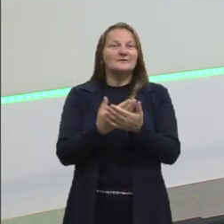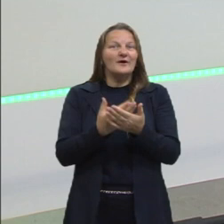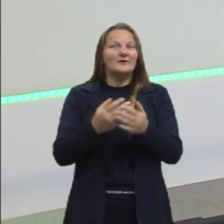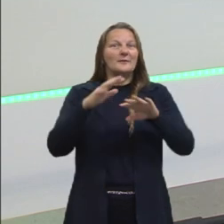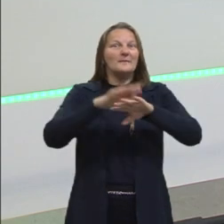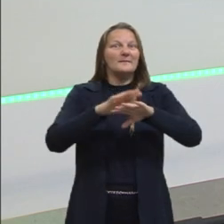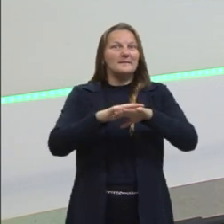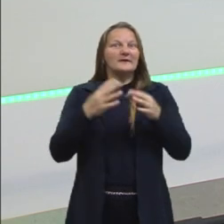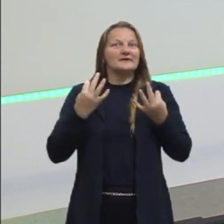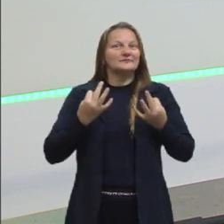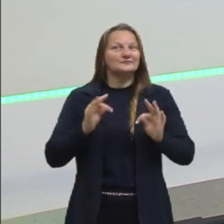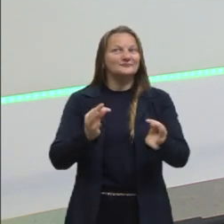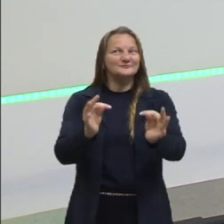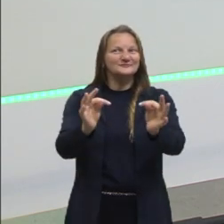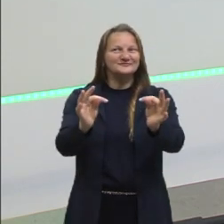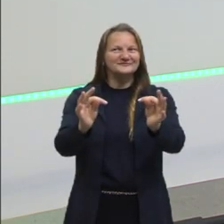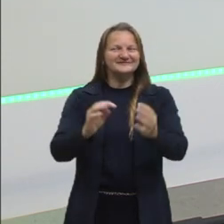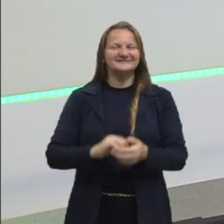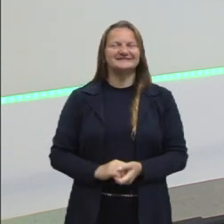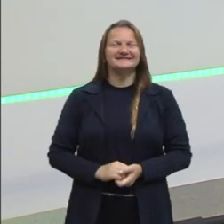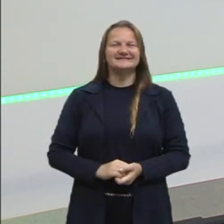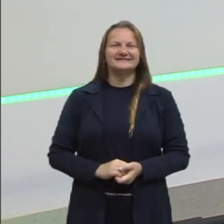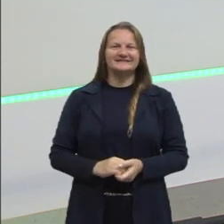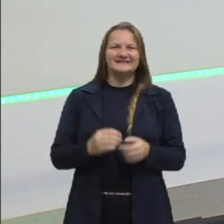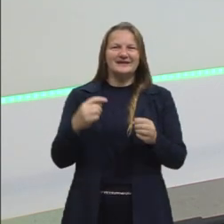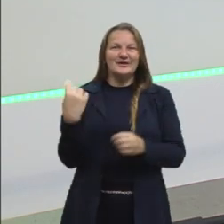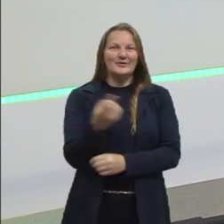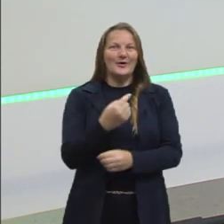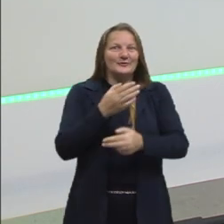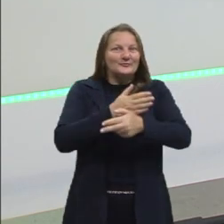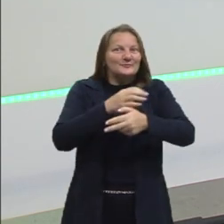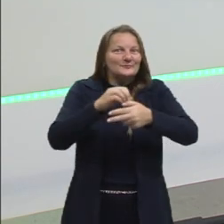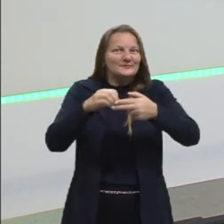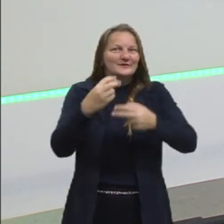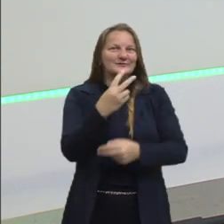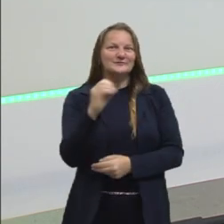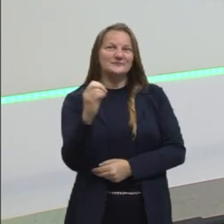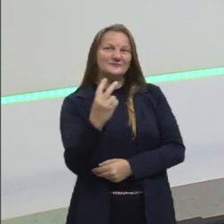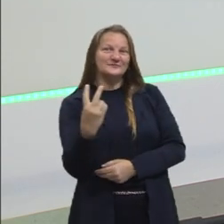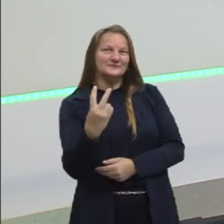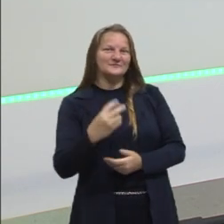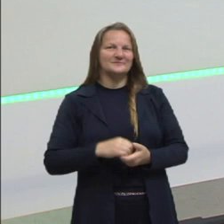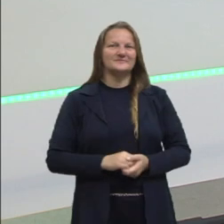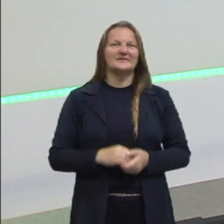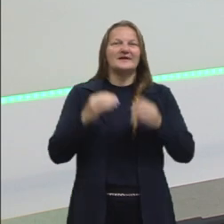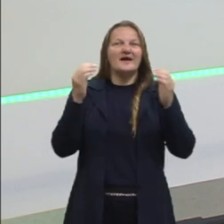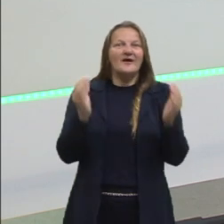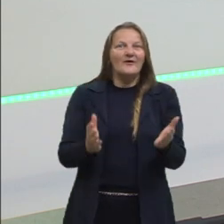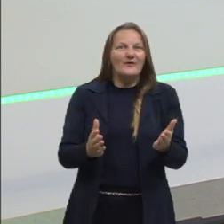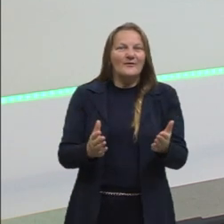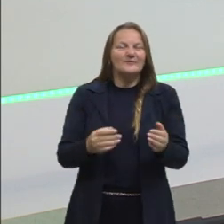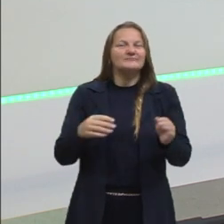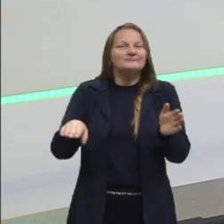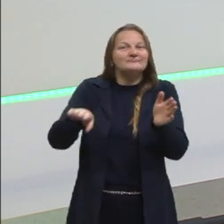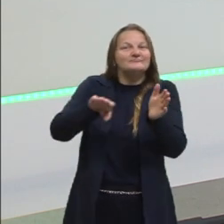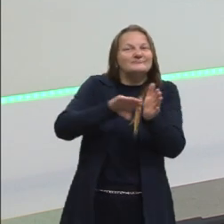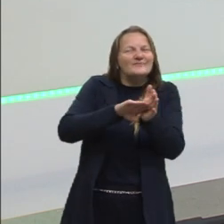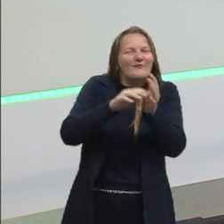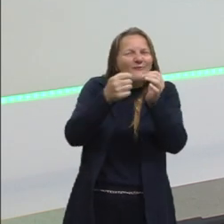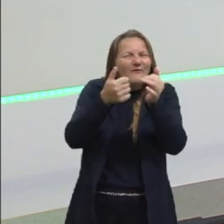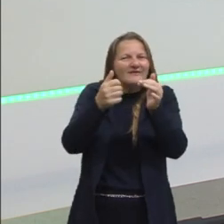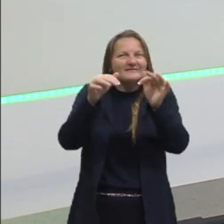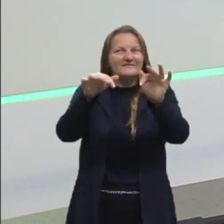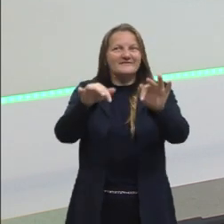de matemática e suas tecnologias do nosso Pré-Enem 2022, agora chegando aí na reta